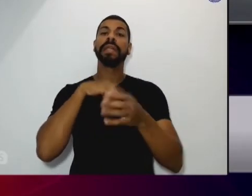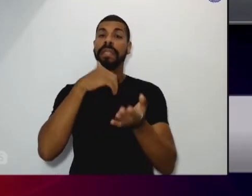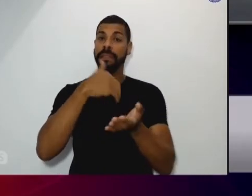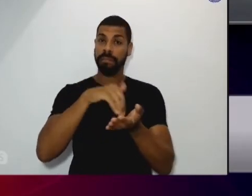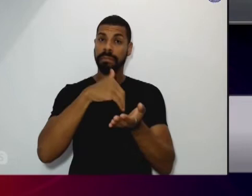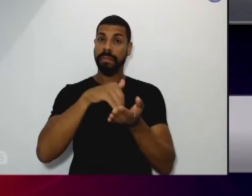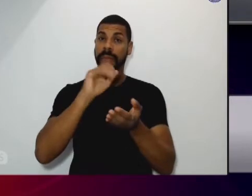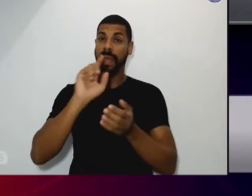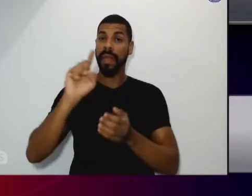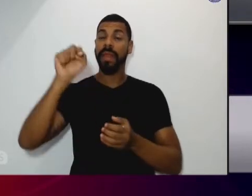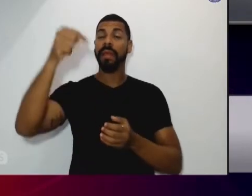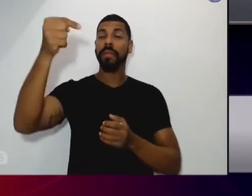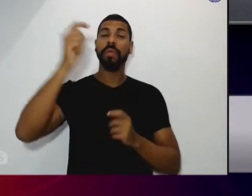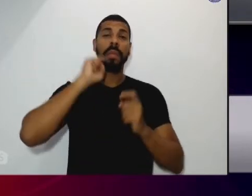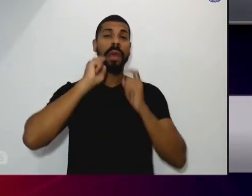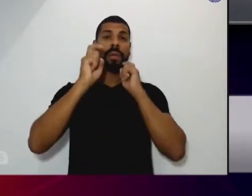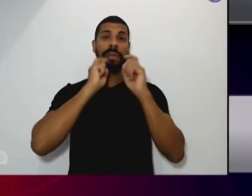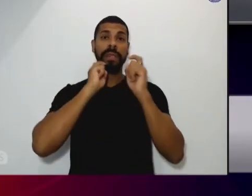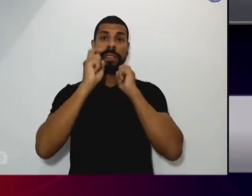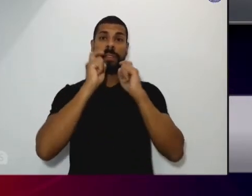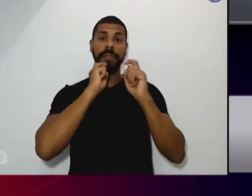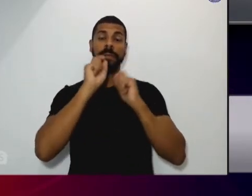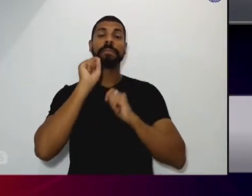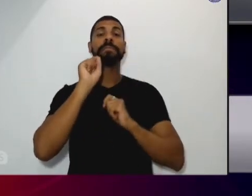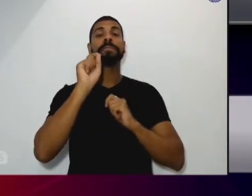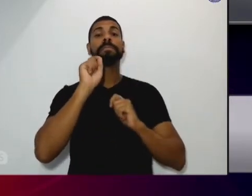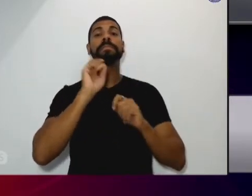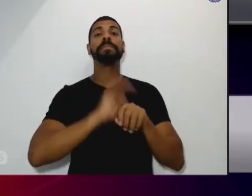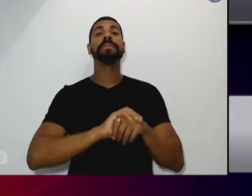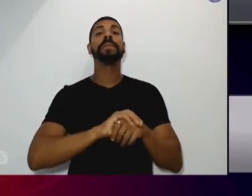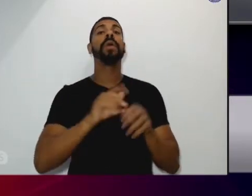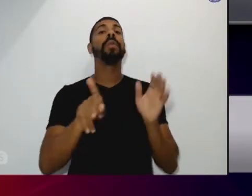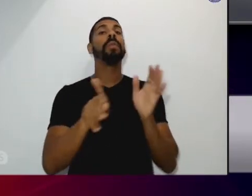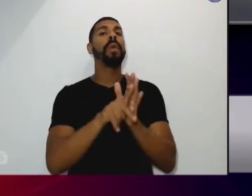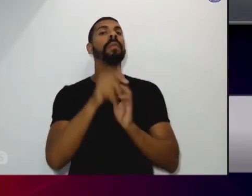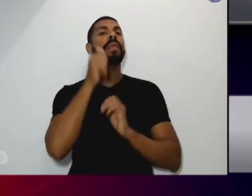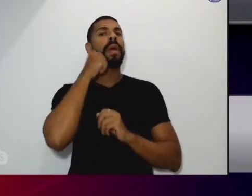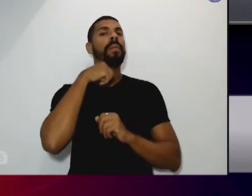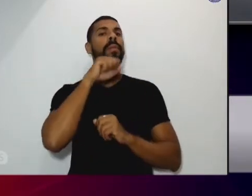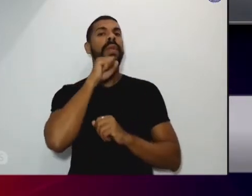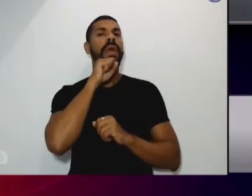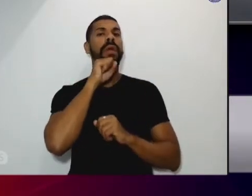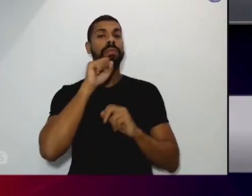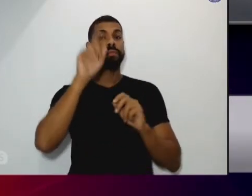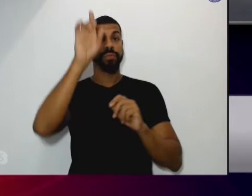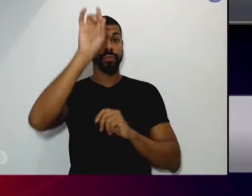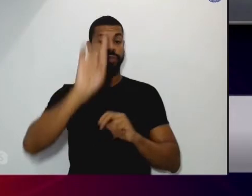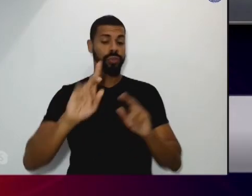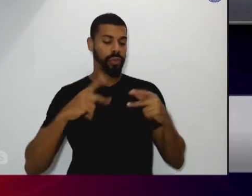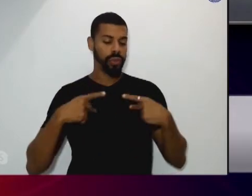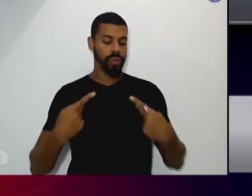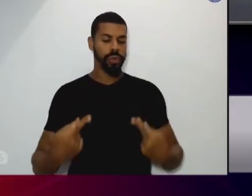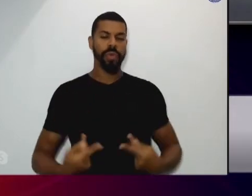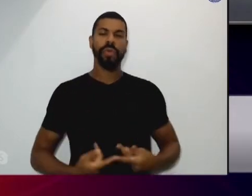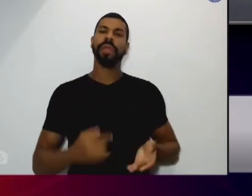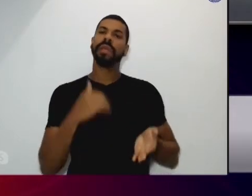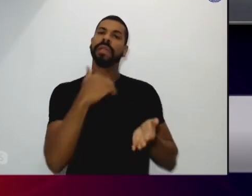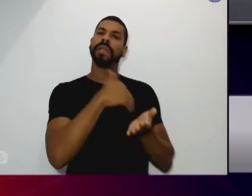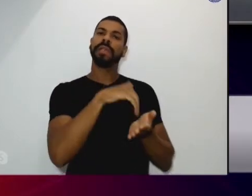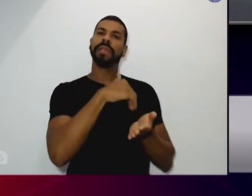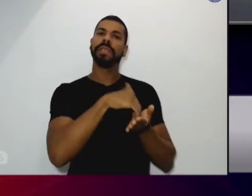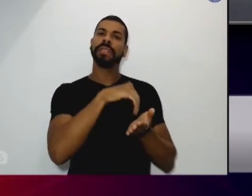tivemos uma reunião também no Ministério da Mulher da Família e dos Direitos Humanos com o Secretário Nacional de Direitos da Criança e do